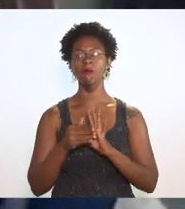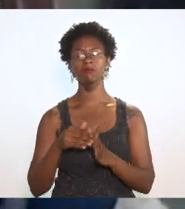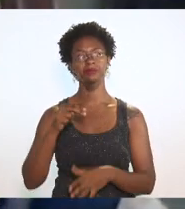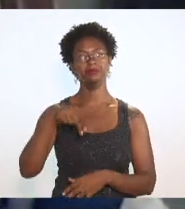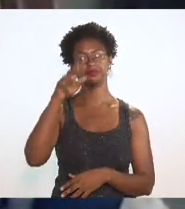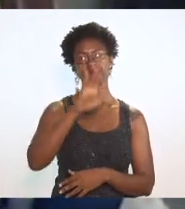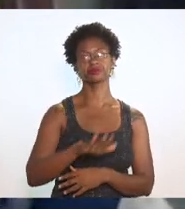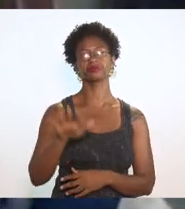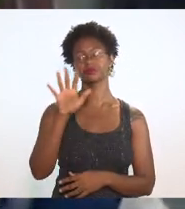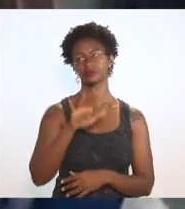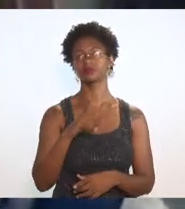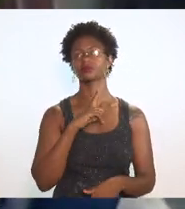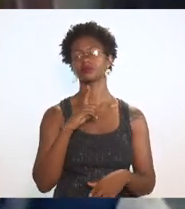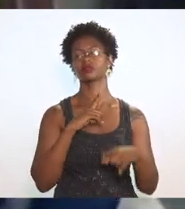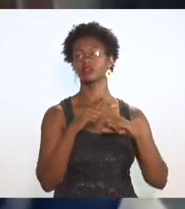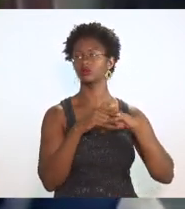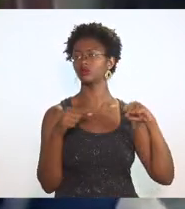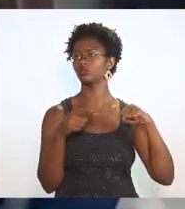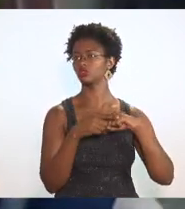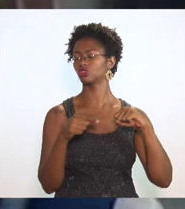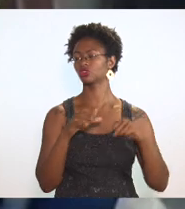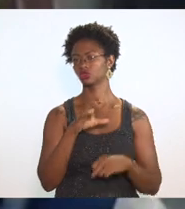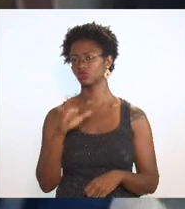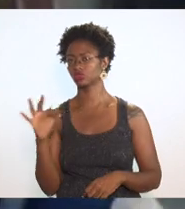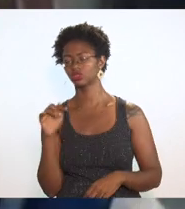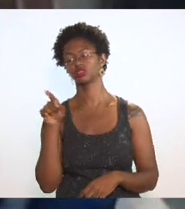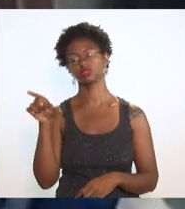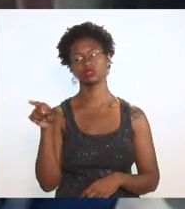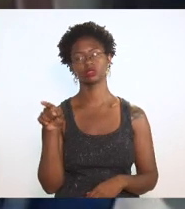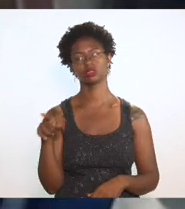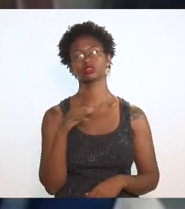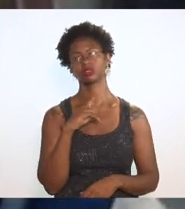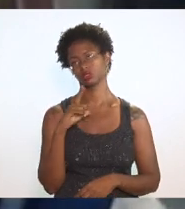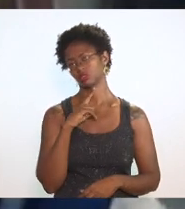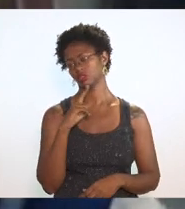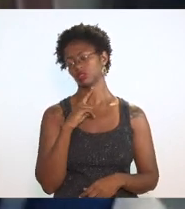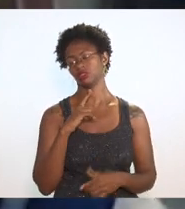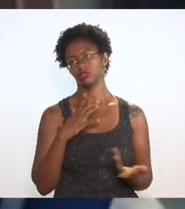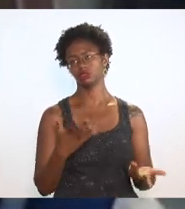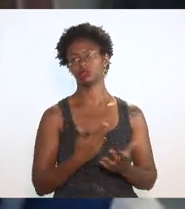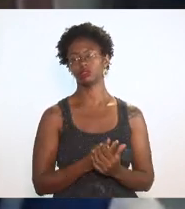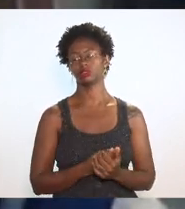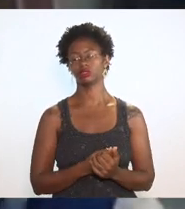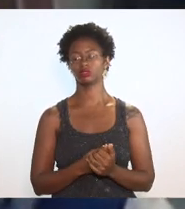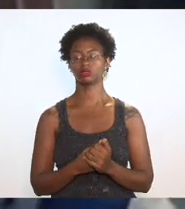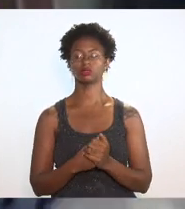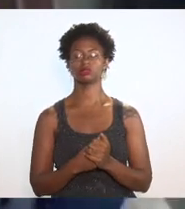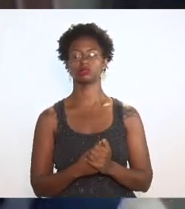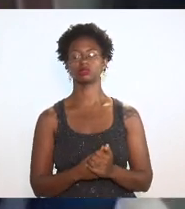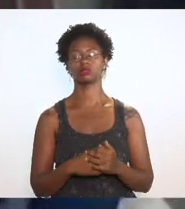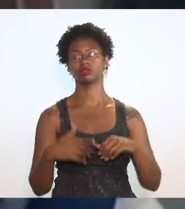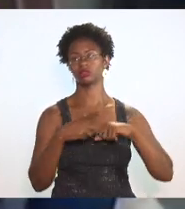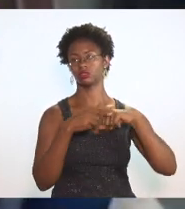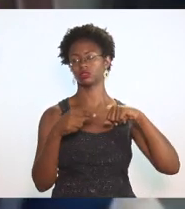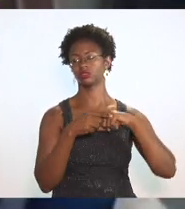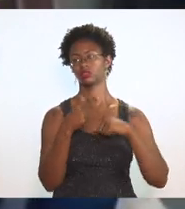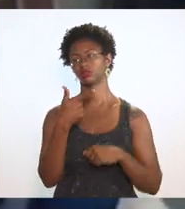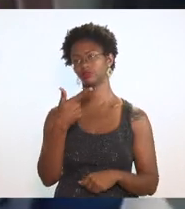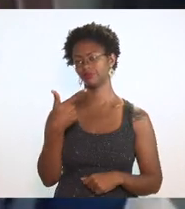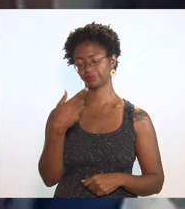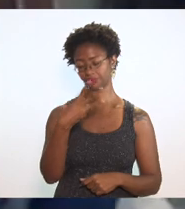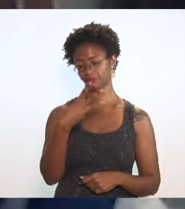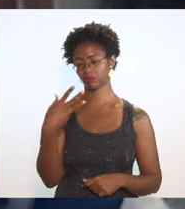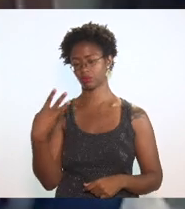artigo na Constituição o corpo permanente da Constituição no artigo 37 um parágrafo que diz que os autos da